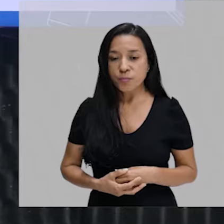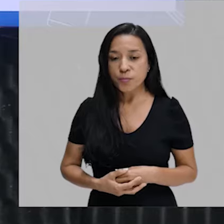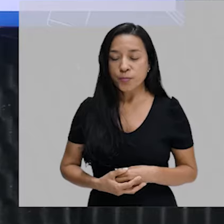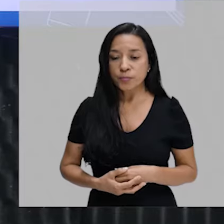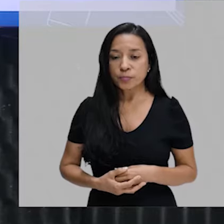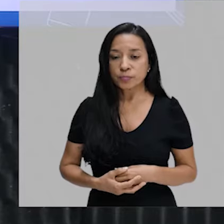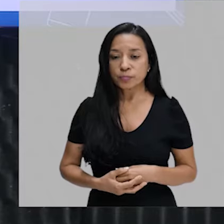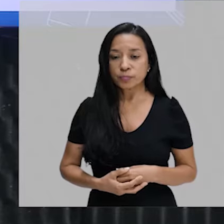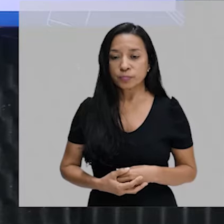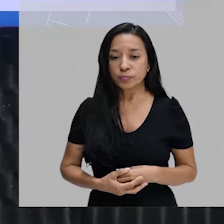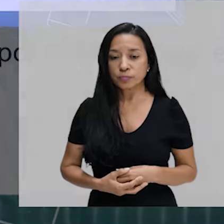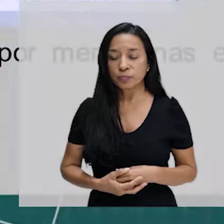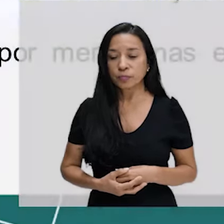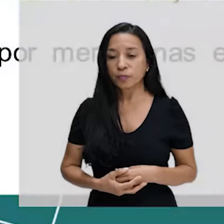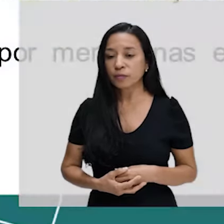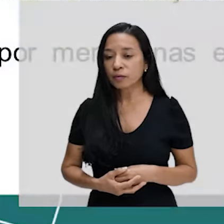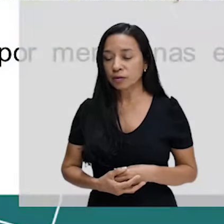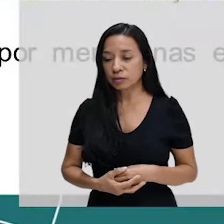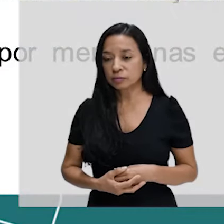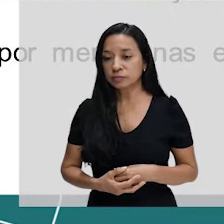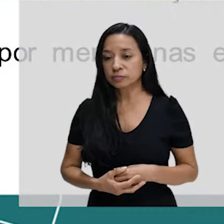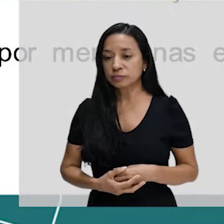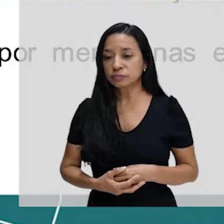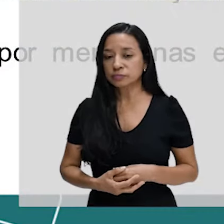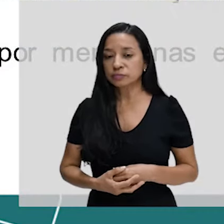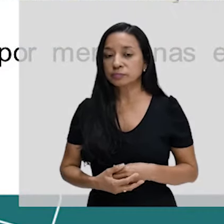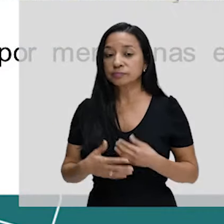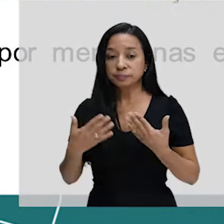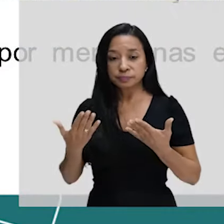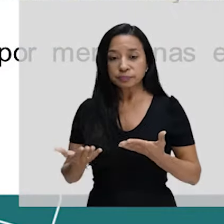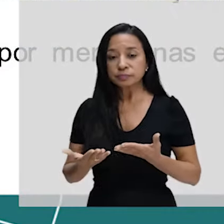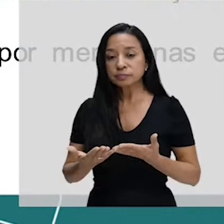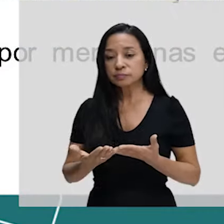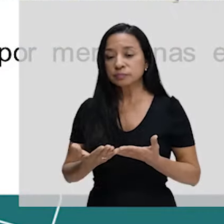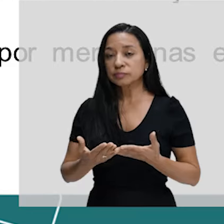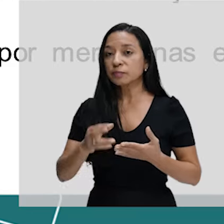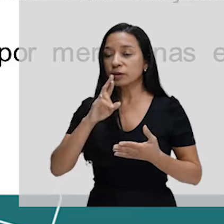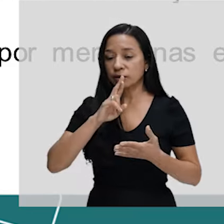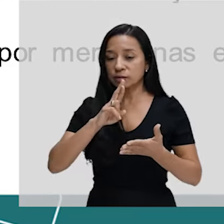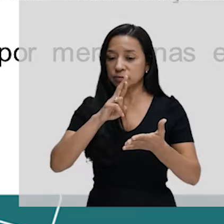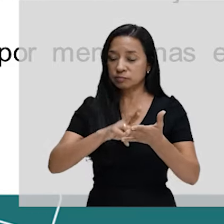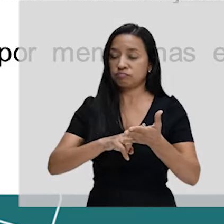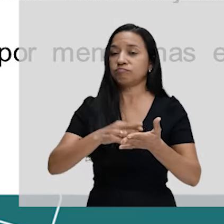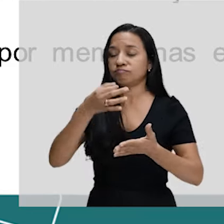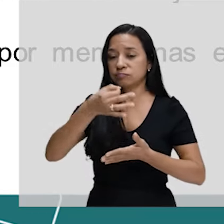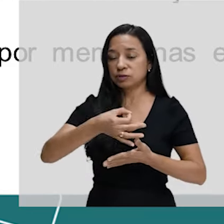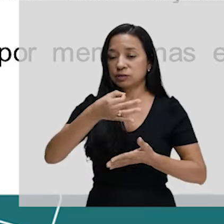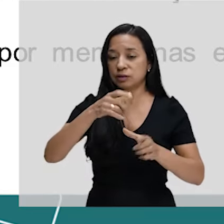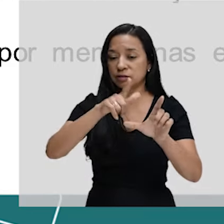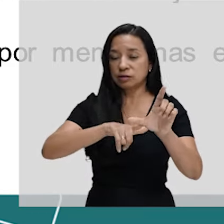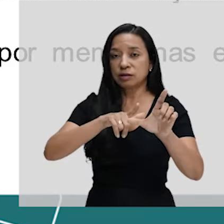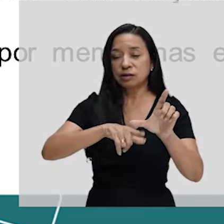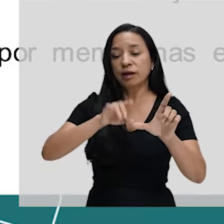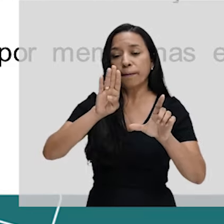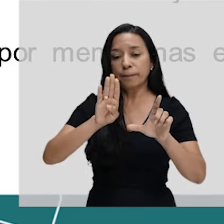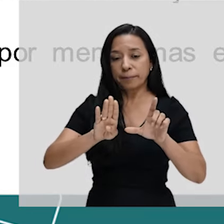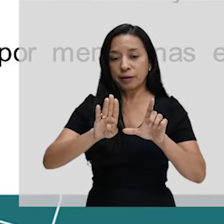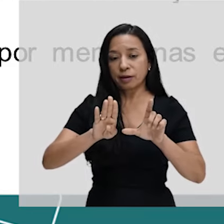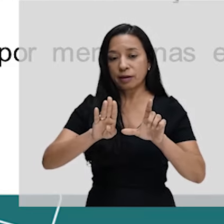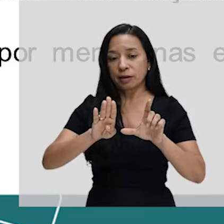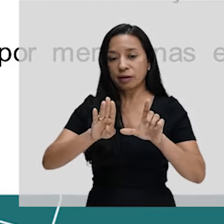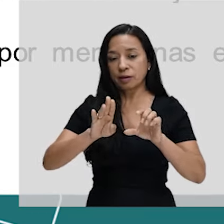RNA-R, ou seja, do RNA ribossômico. Então, a alternativa correta é a letra B. Então, é